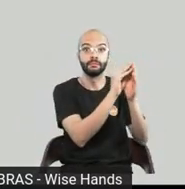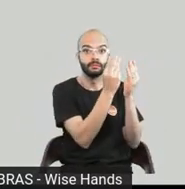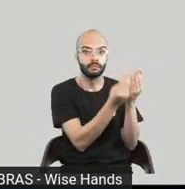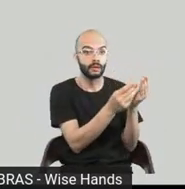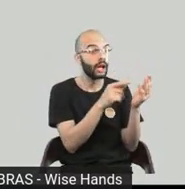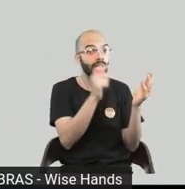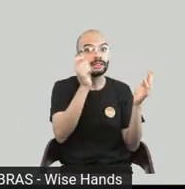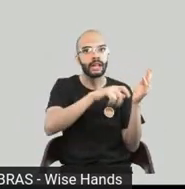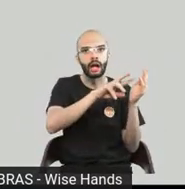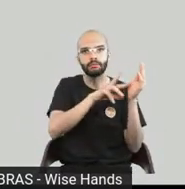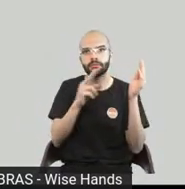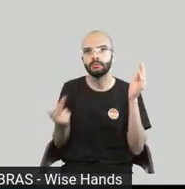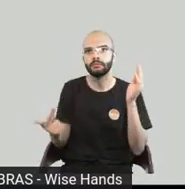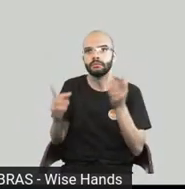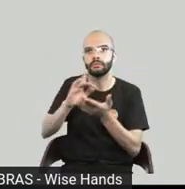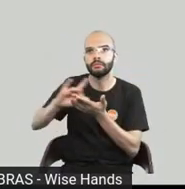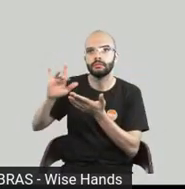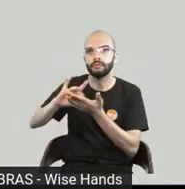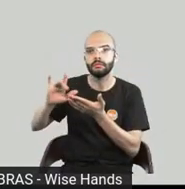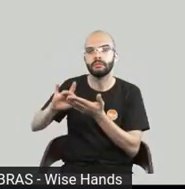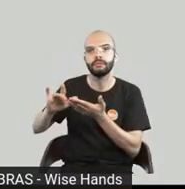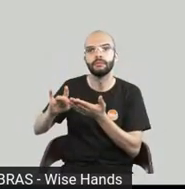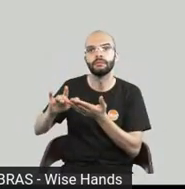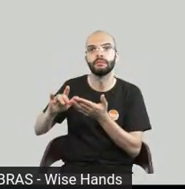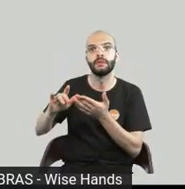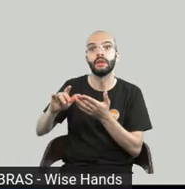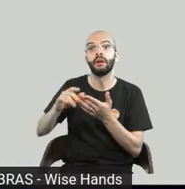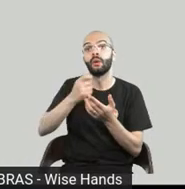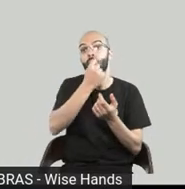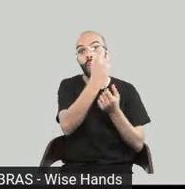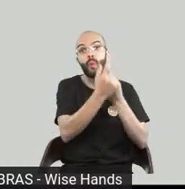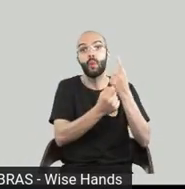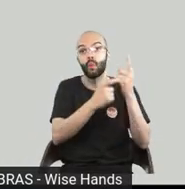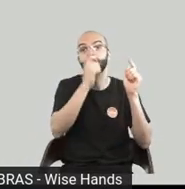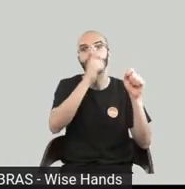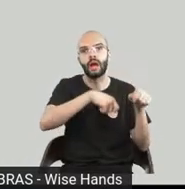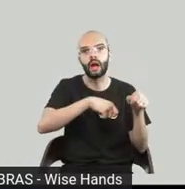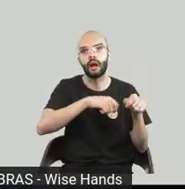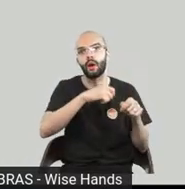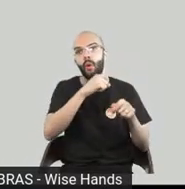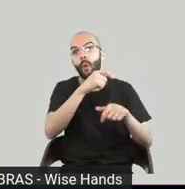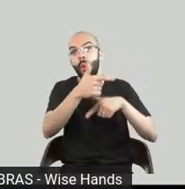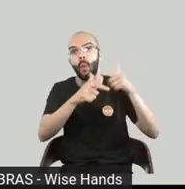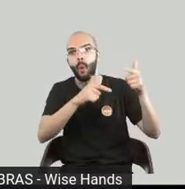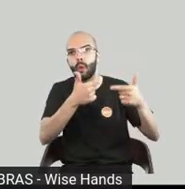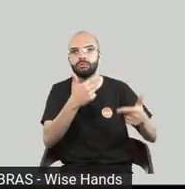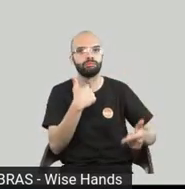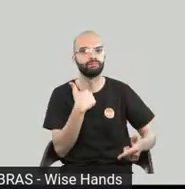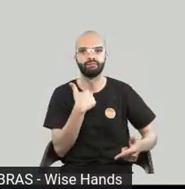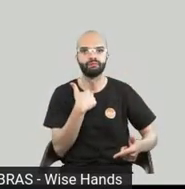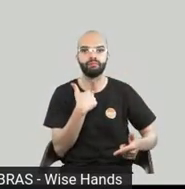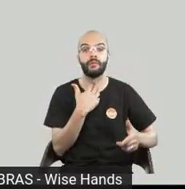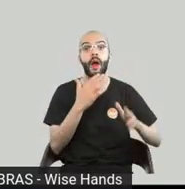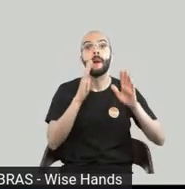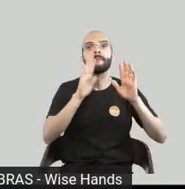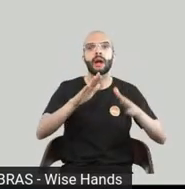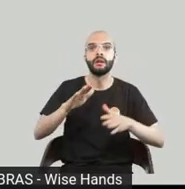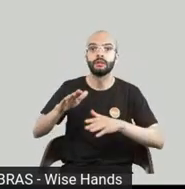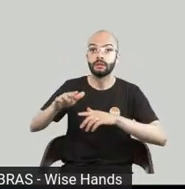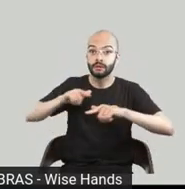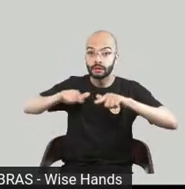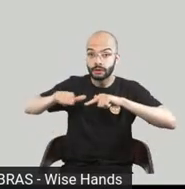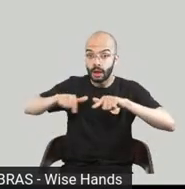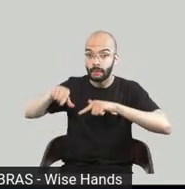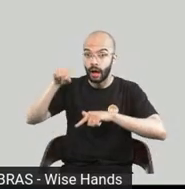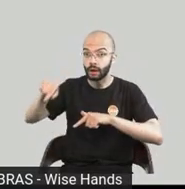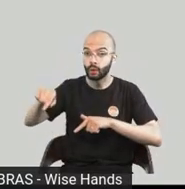está aí e é uma coisa que a gente precisa encarar e saber como é que a gente vai trabalhar daqui para frente porque as oportunidades nos últimos